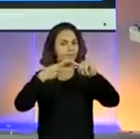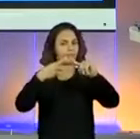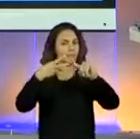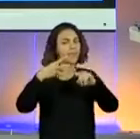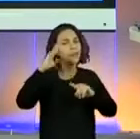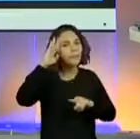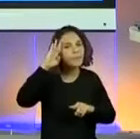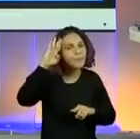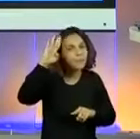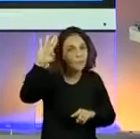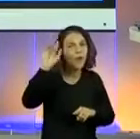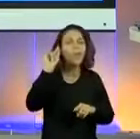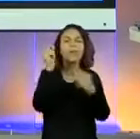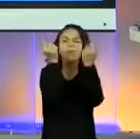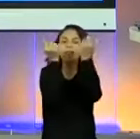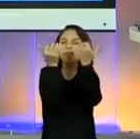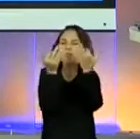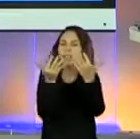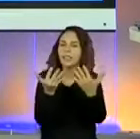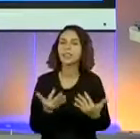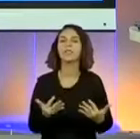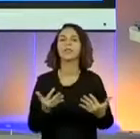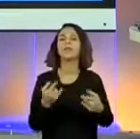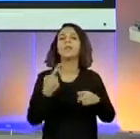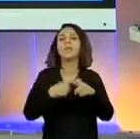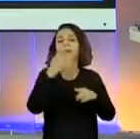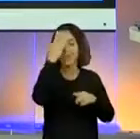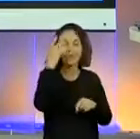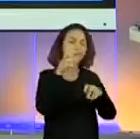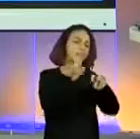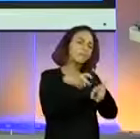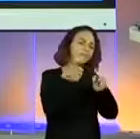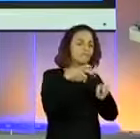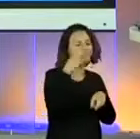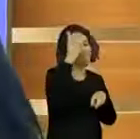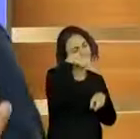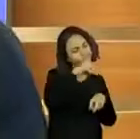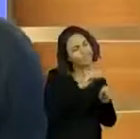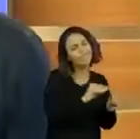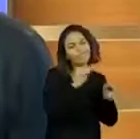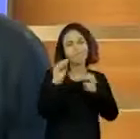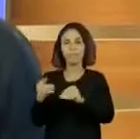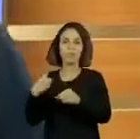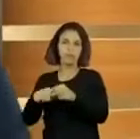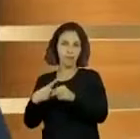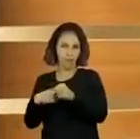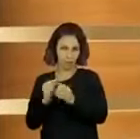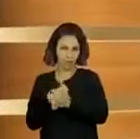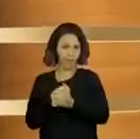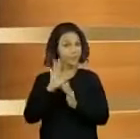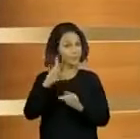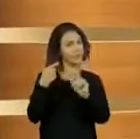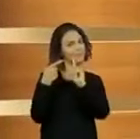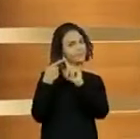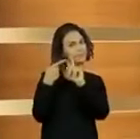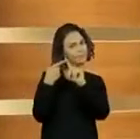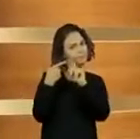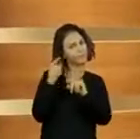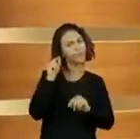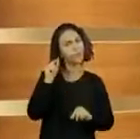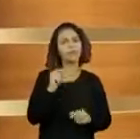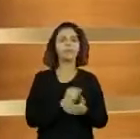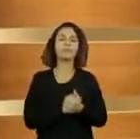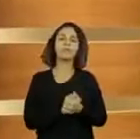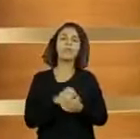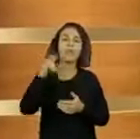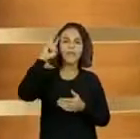elementos que explicam por que muitas pessoas saem do campo. Vamos lá? Primeira coisa. Muitas pessoas ao longo da história